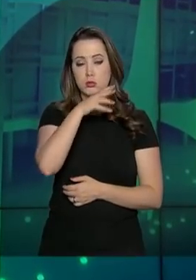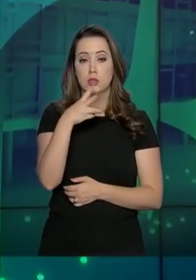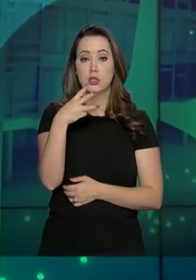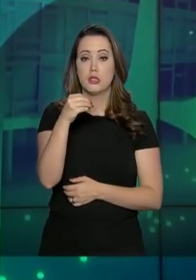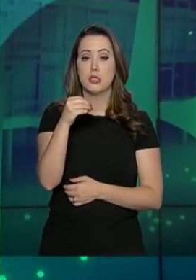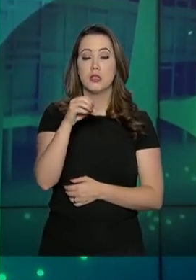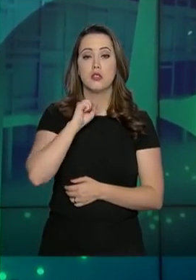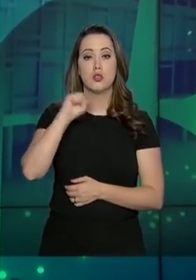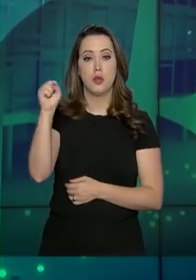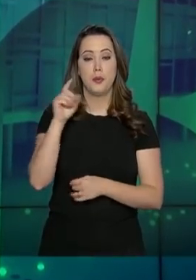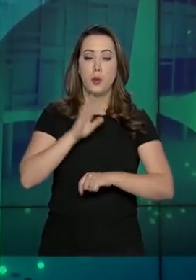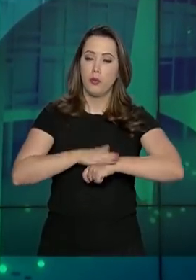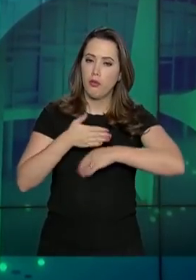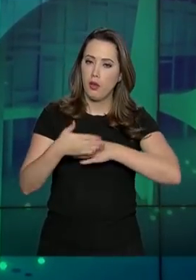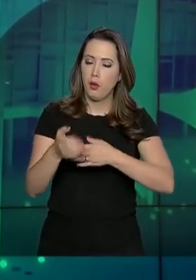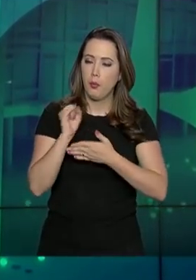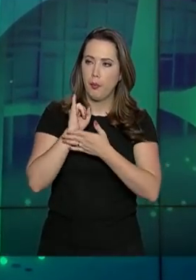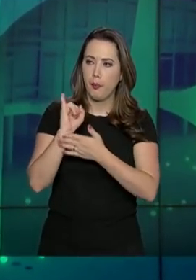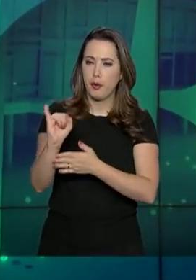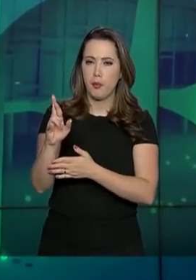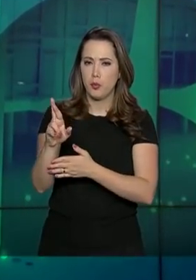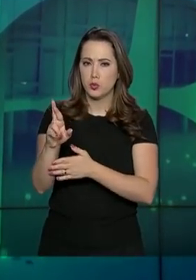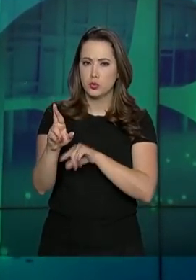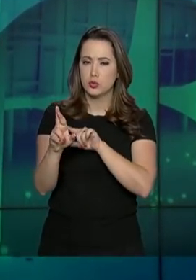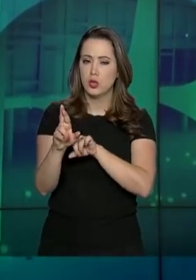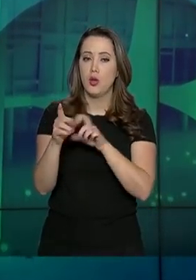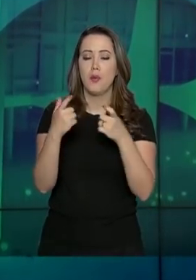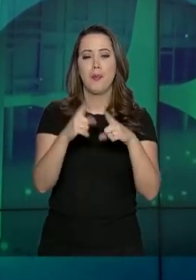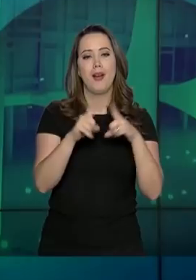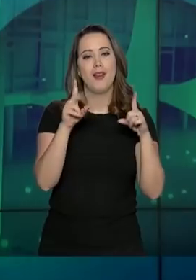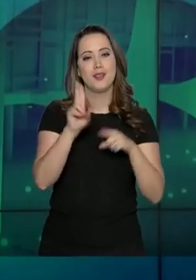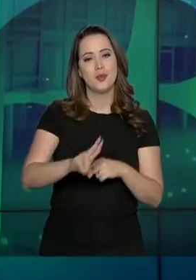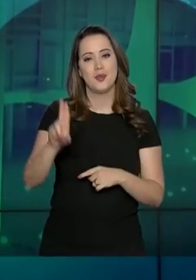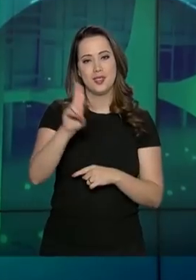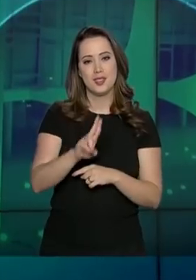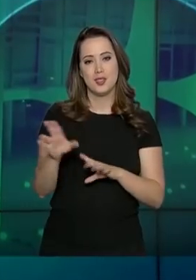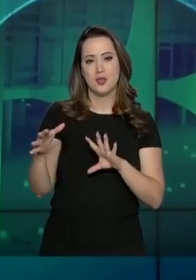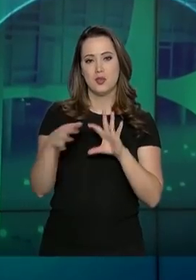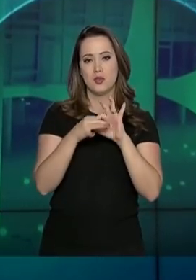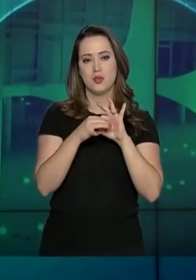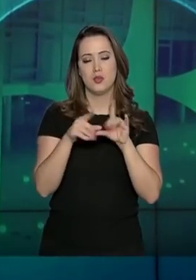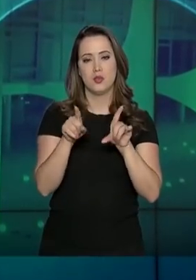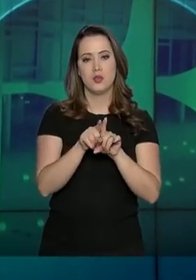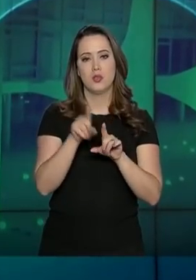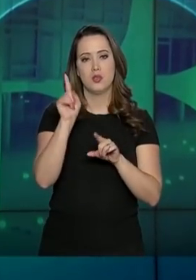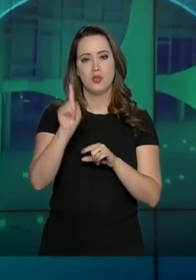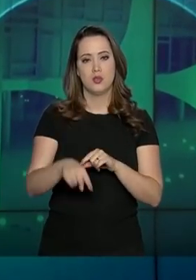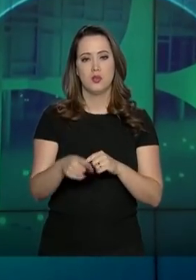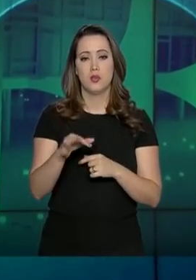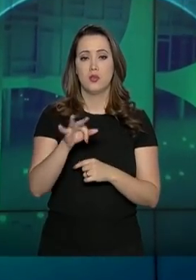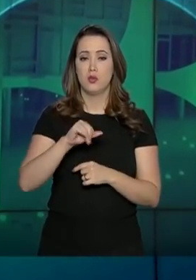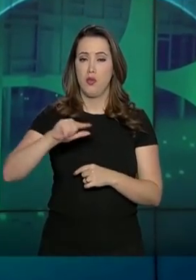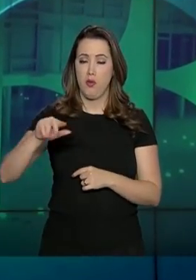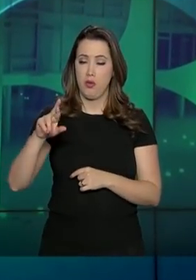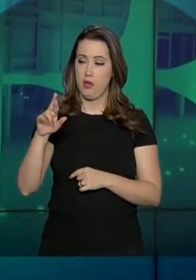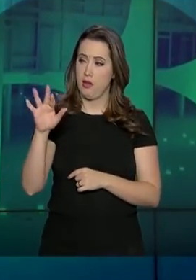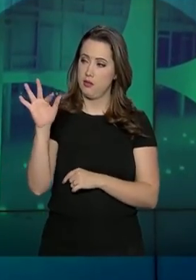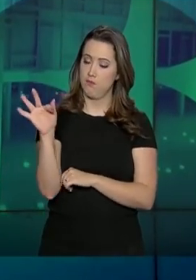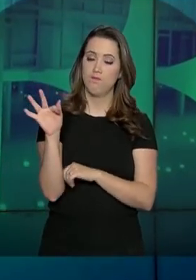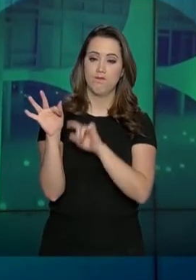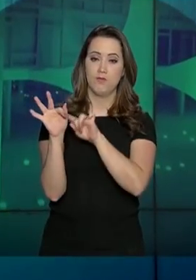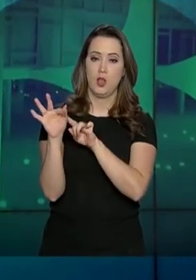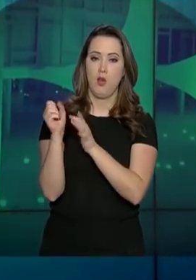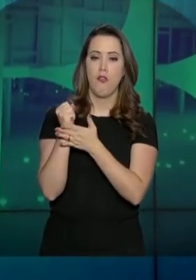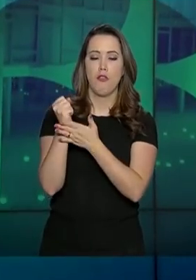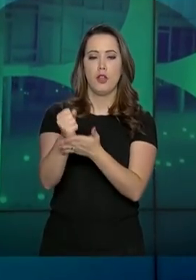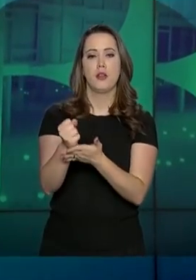para a entrega do imposto de renda. Instituições de ensino superior, parceiras do núcleo de apoio contábil e fiscal da Receita Federal,